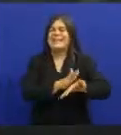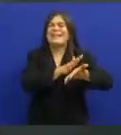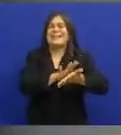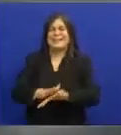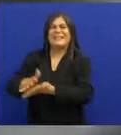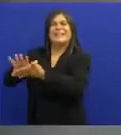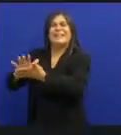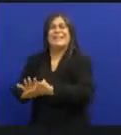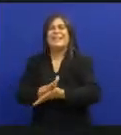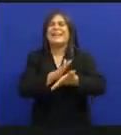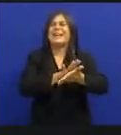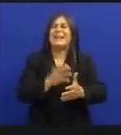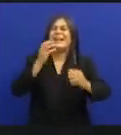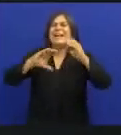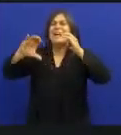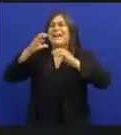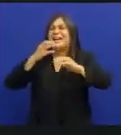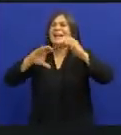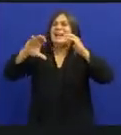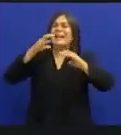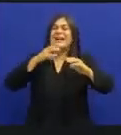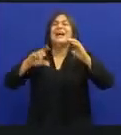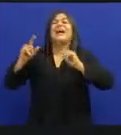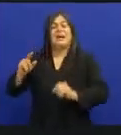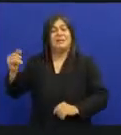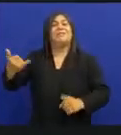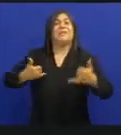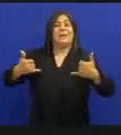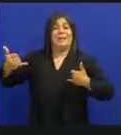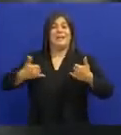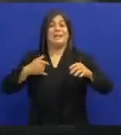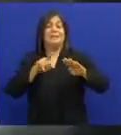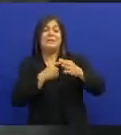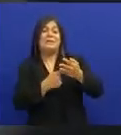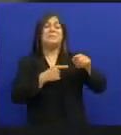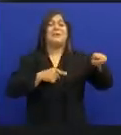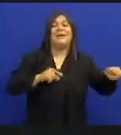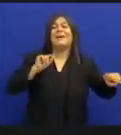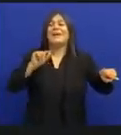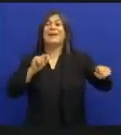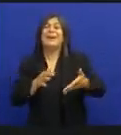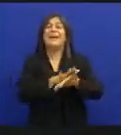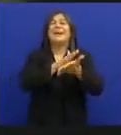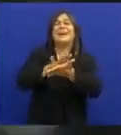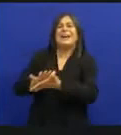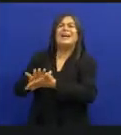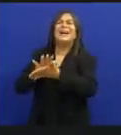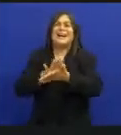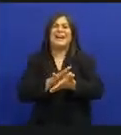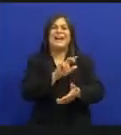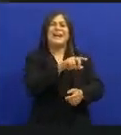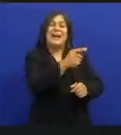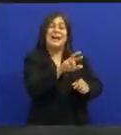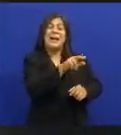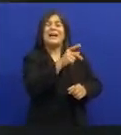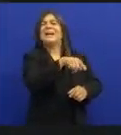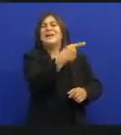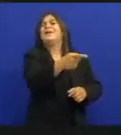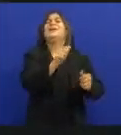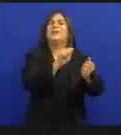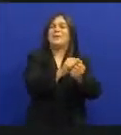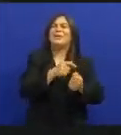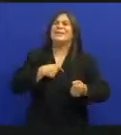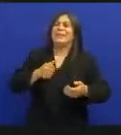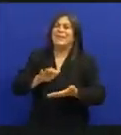beijo Pra esse medo Se acabar Olha, falaram Que a Ema Gêmeu No tronco do Juremar A